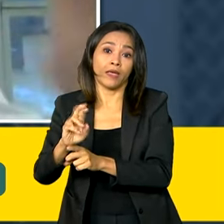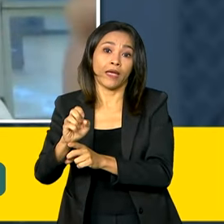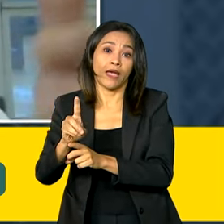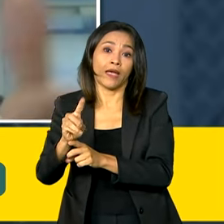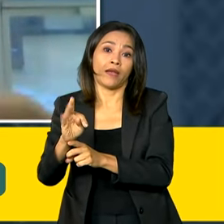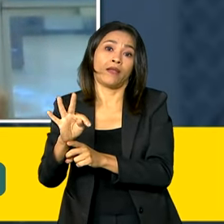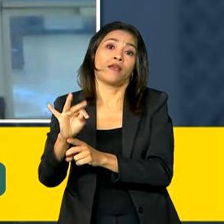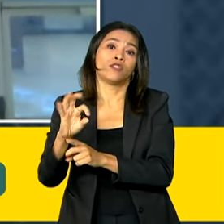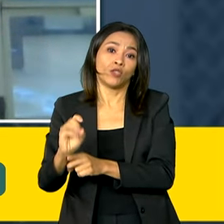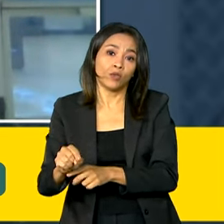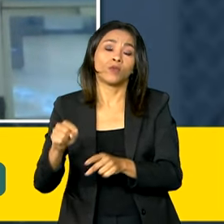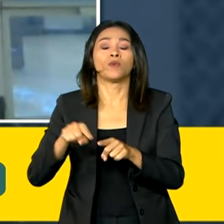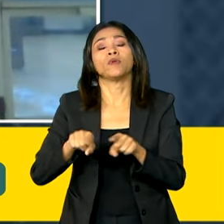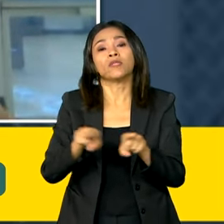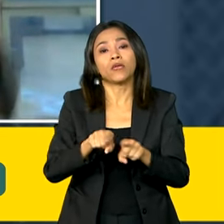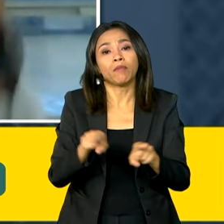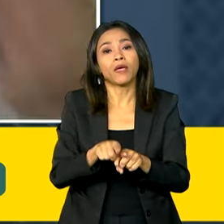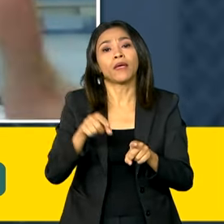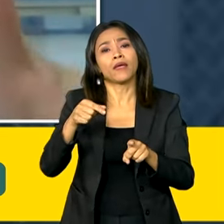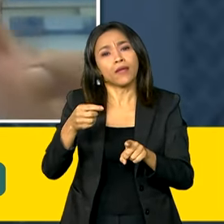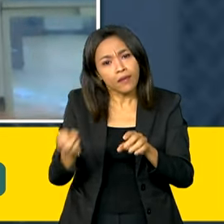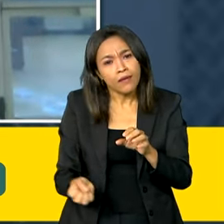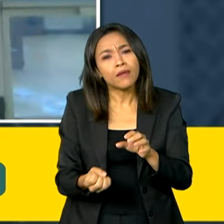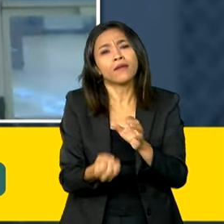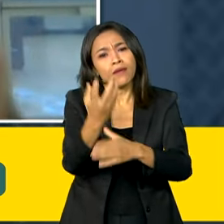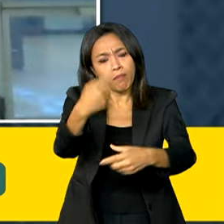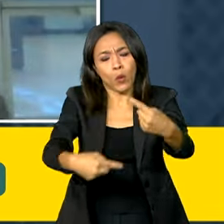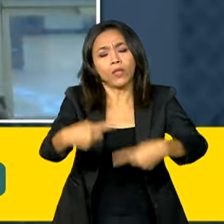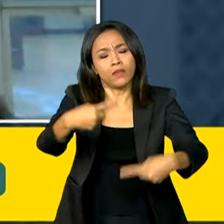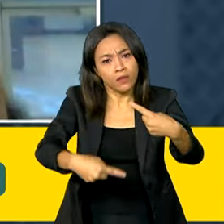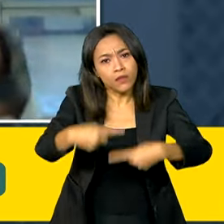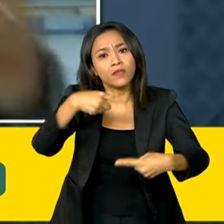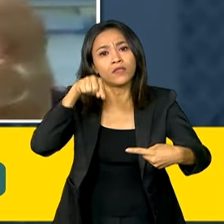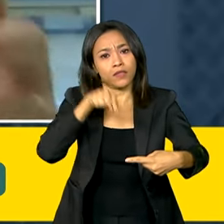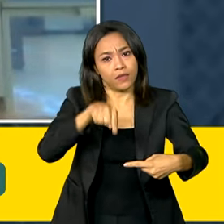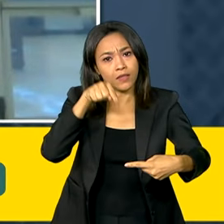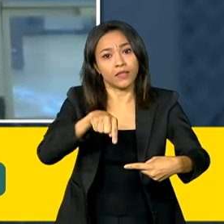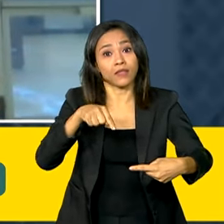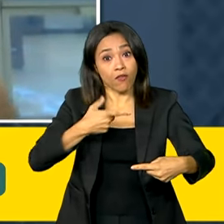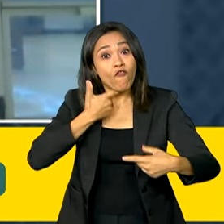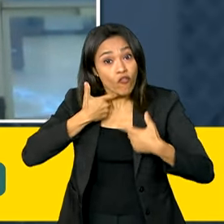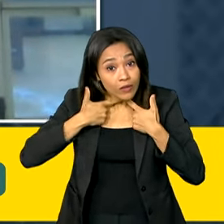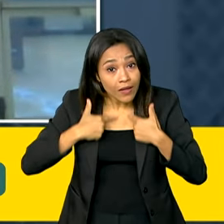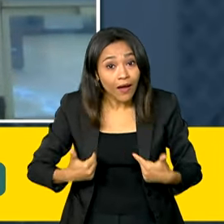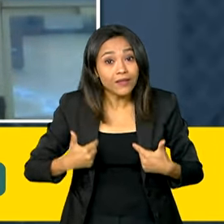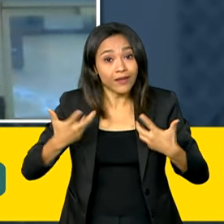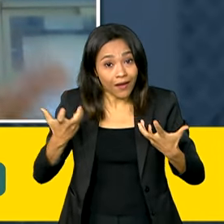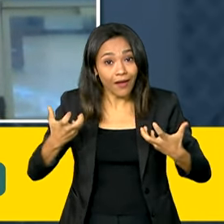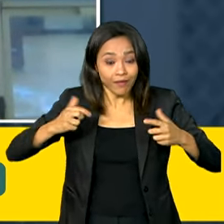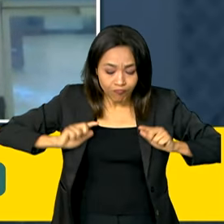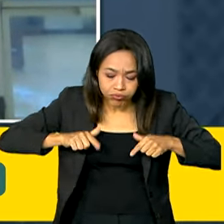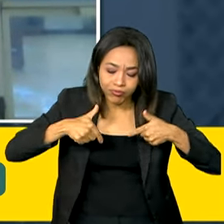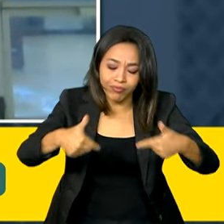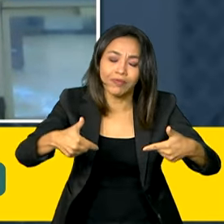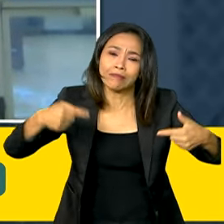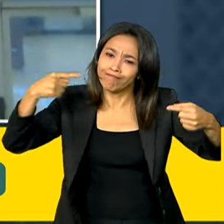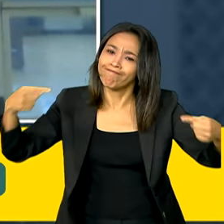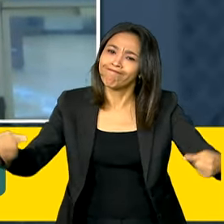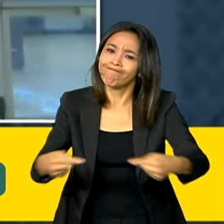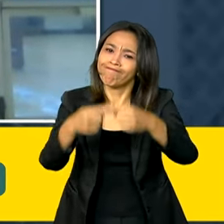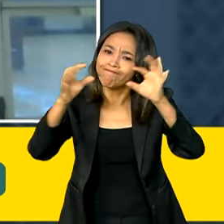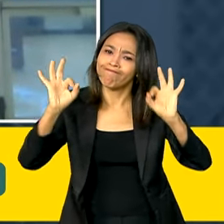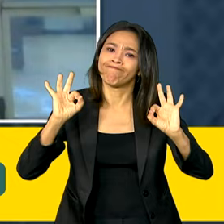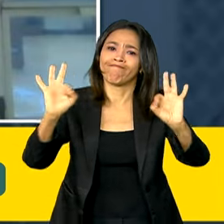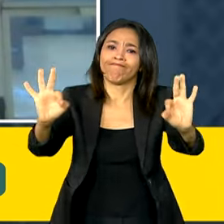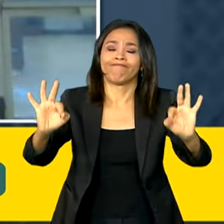a conservação, ou seja, políticas públicas, quando a vontade política e execução, elas podem dar certo. E, portanto,